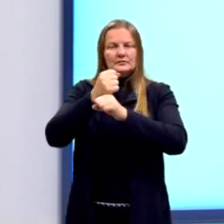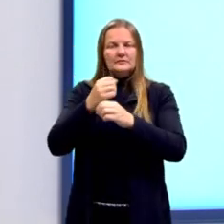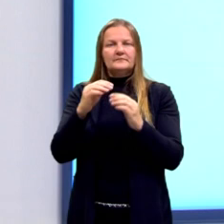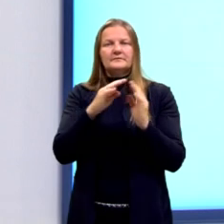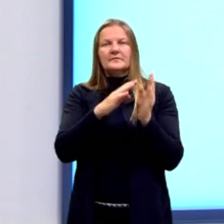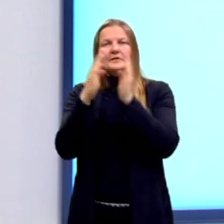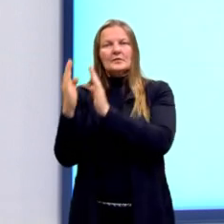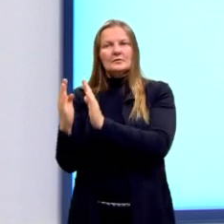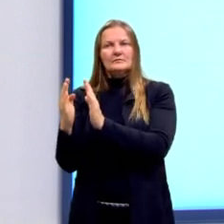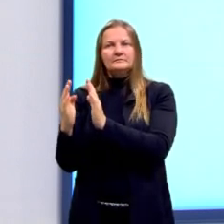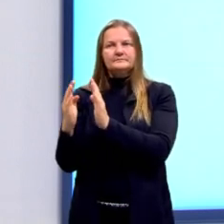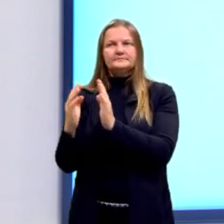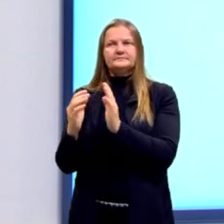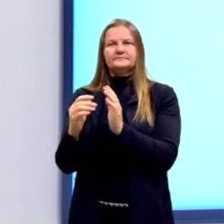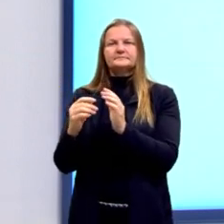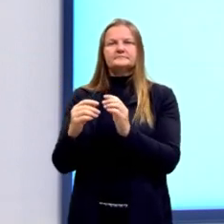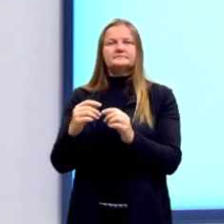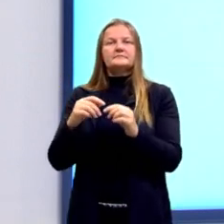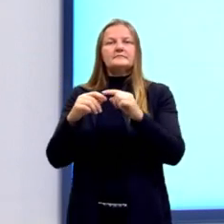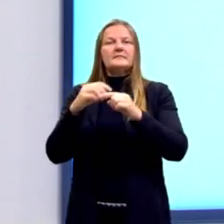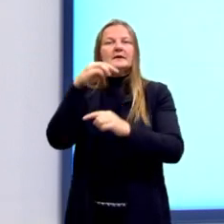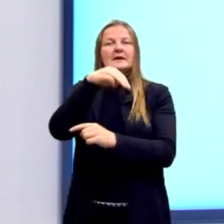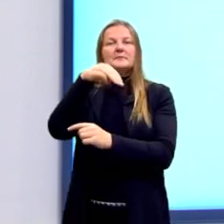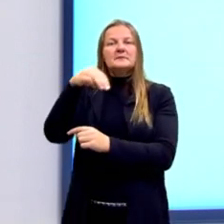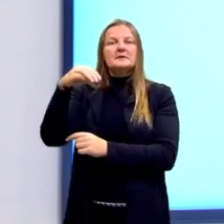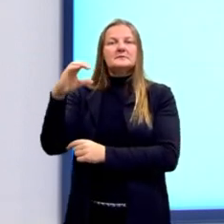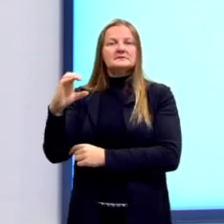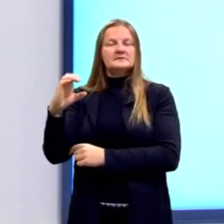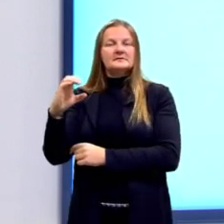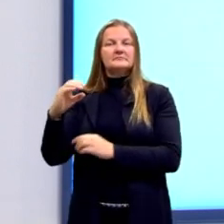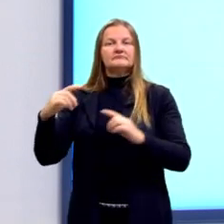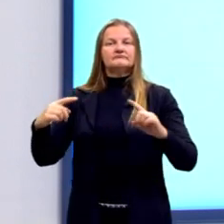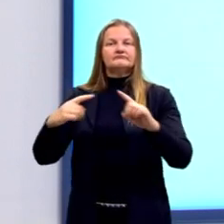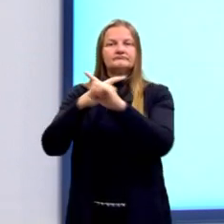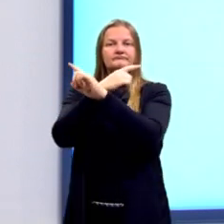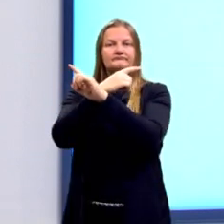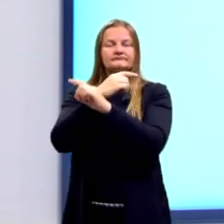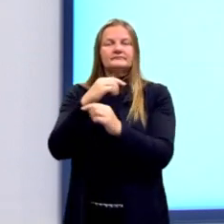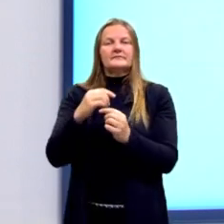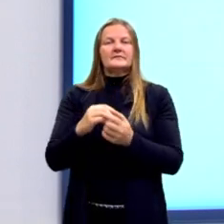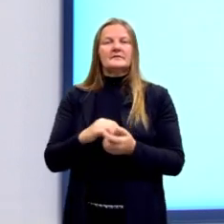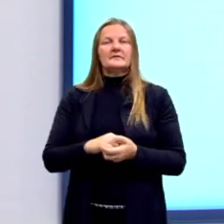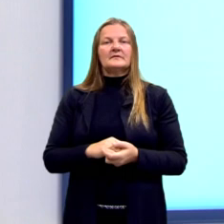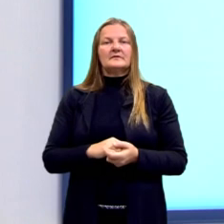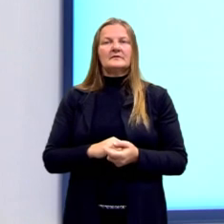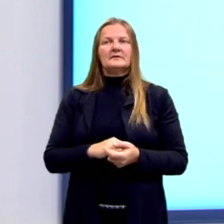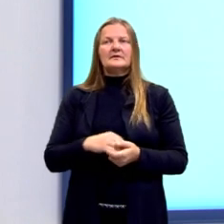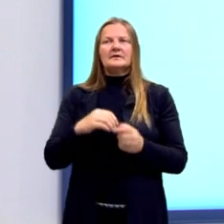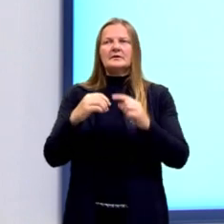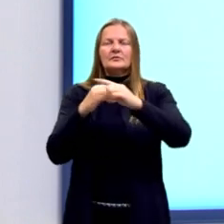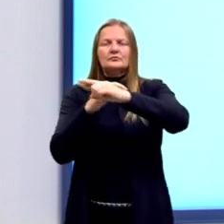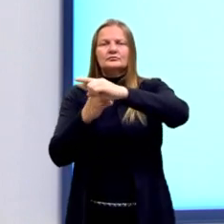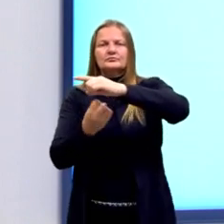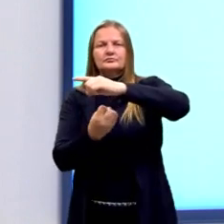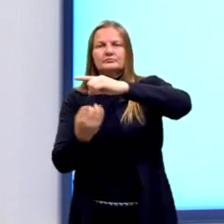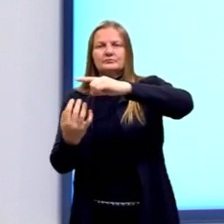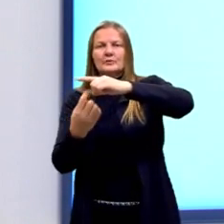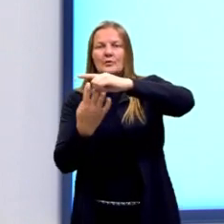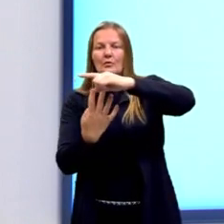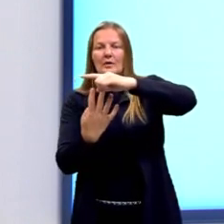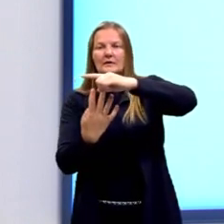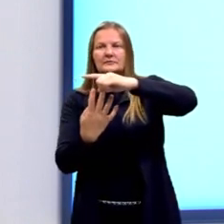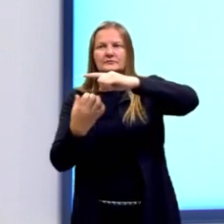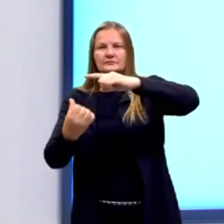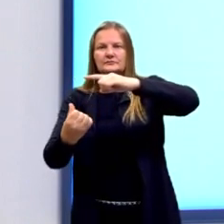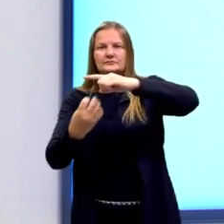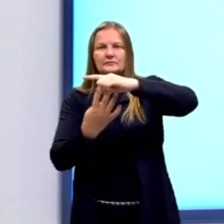resolvemos, então, o mínimo múltiplo comum para chegar no denominador comum. Denominadores, então, 4 e